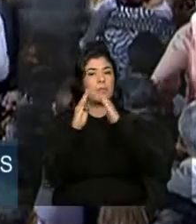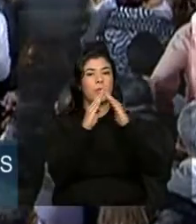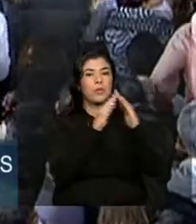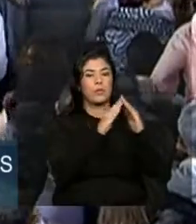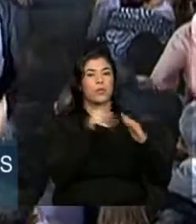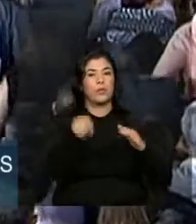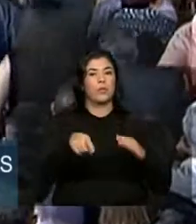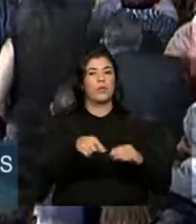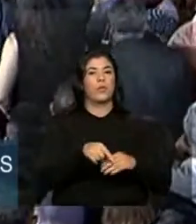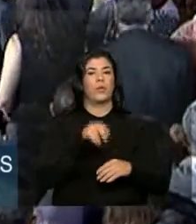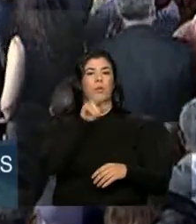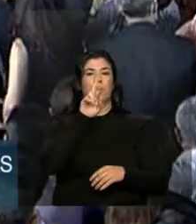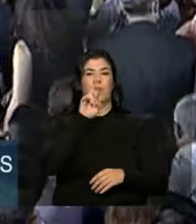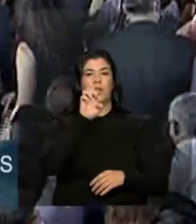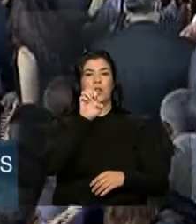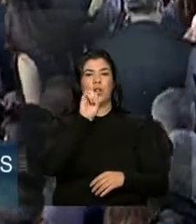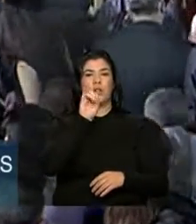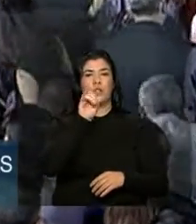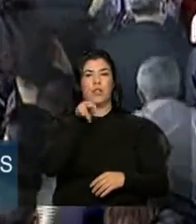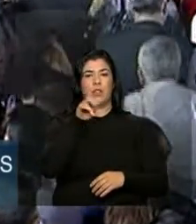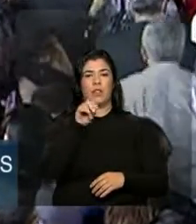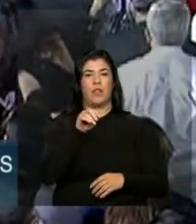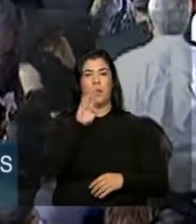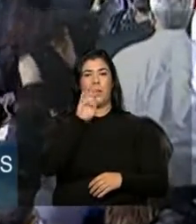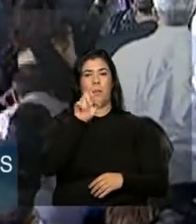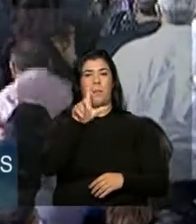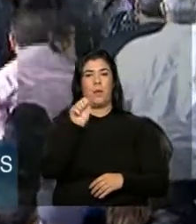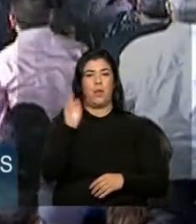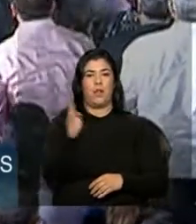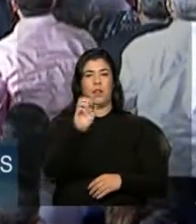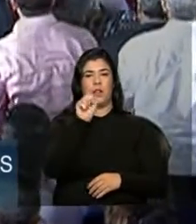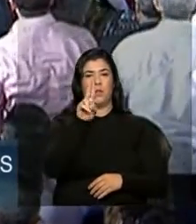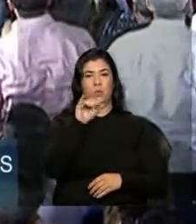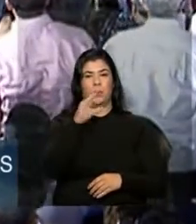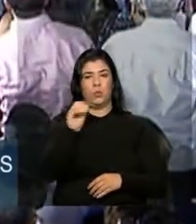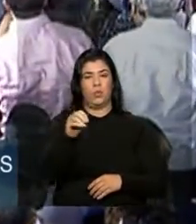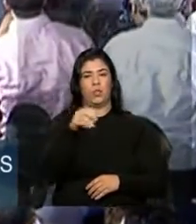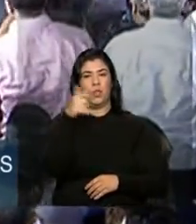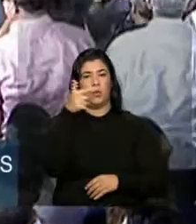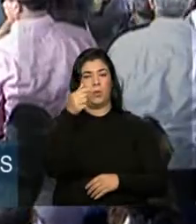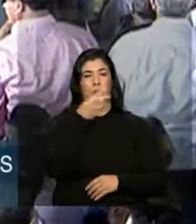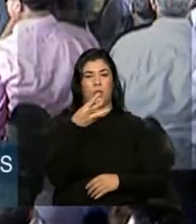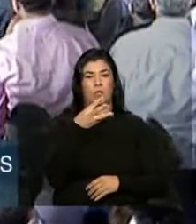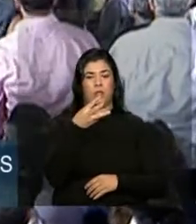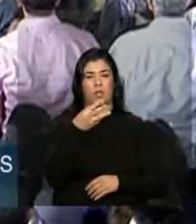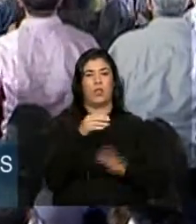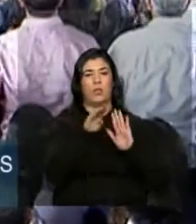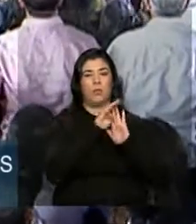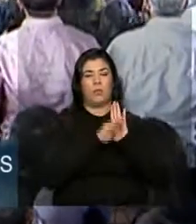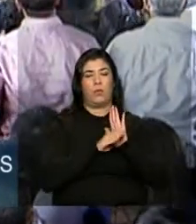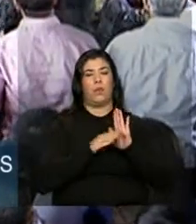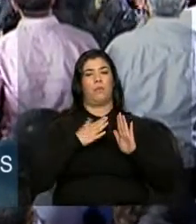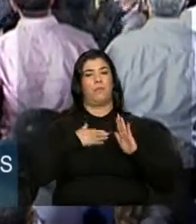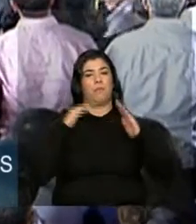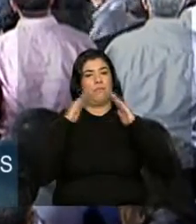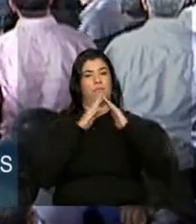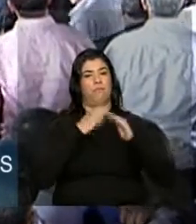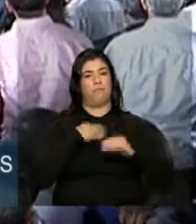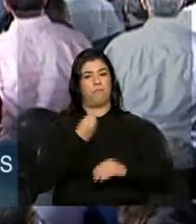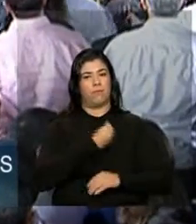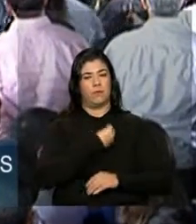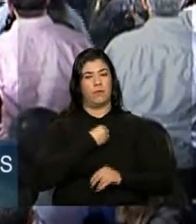Suíça 2 e 3 do programa Minha Casa, Minha Vida. Convidamos a senhora